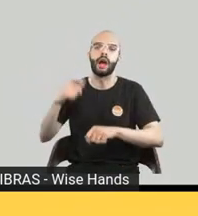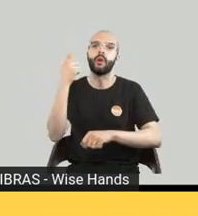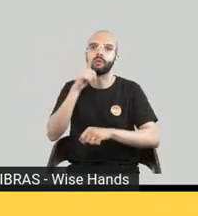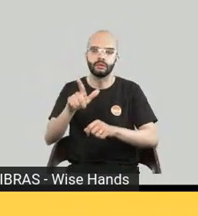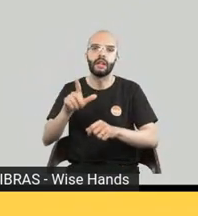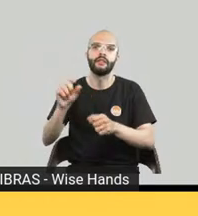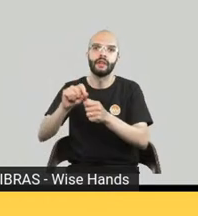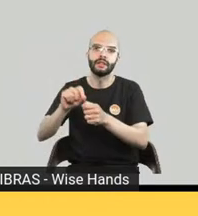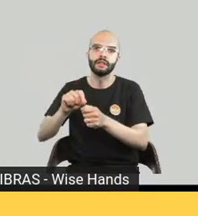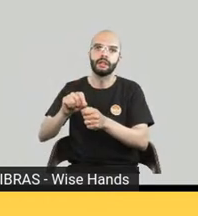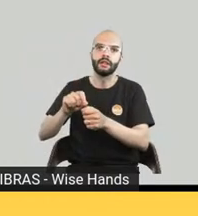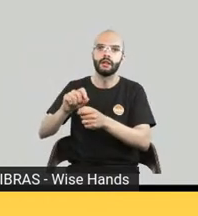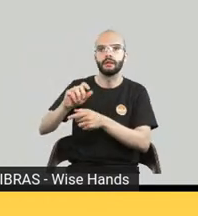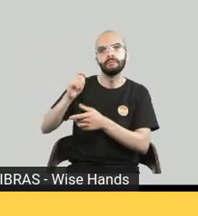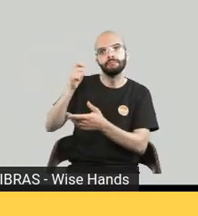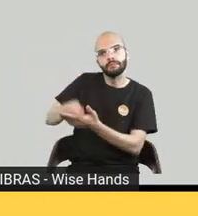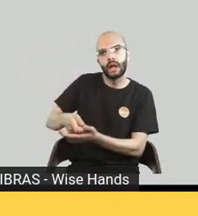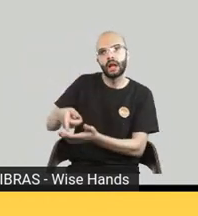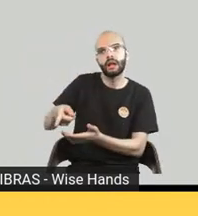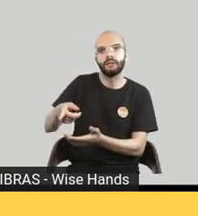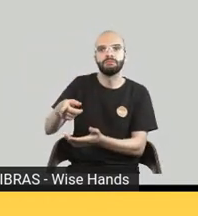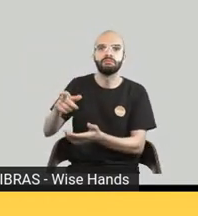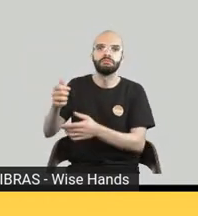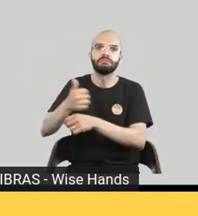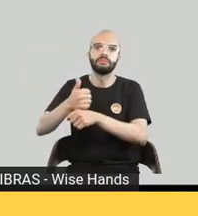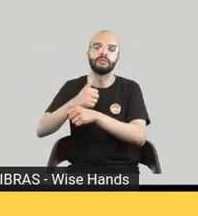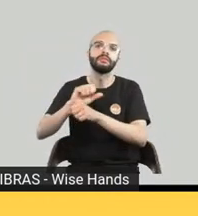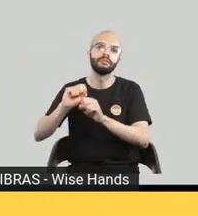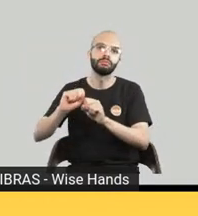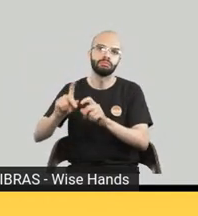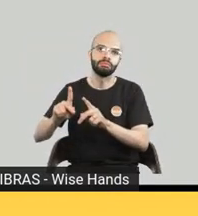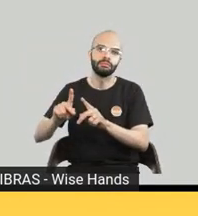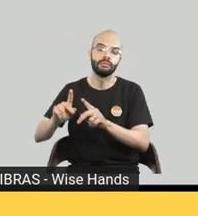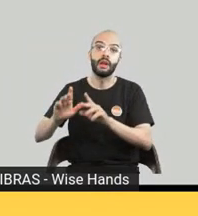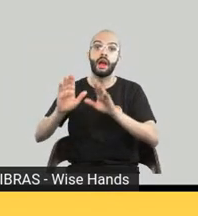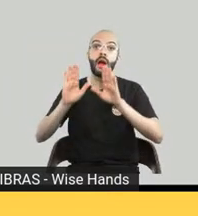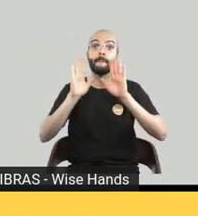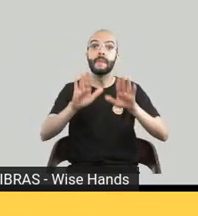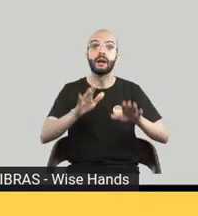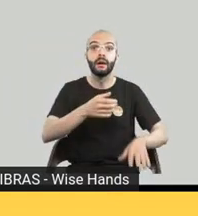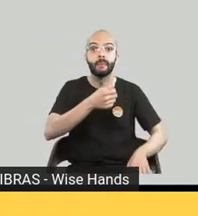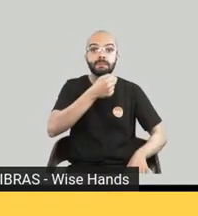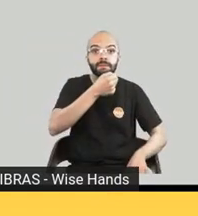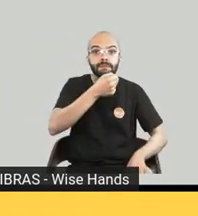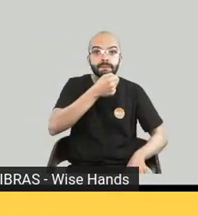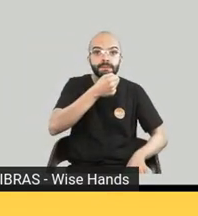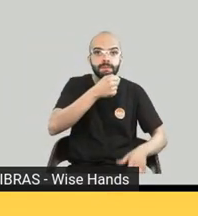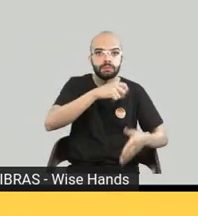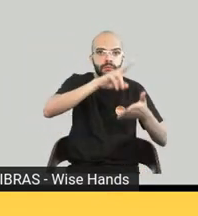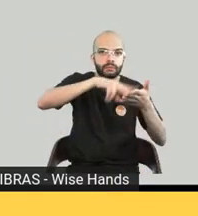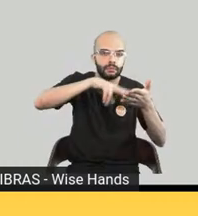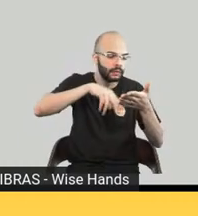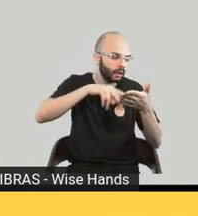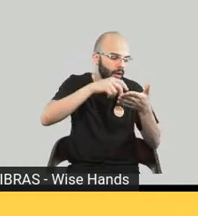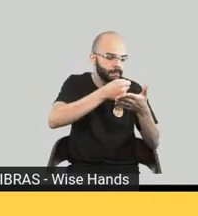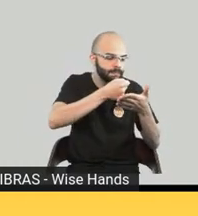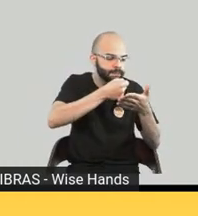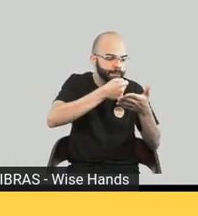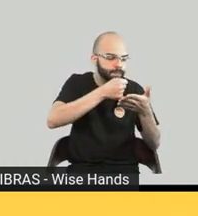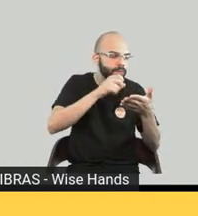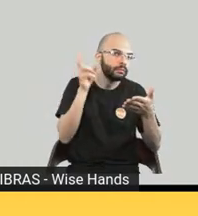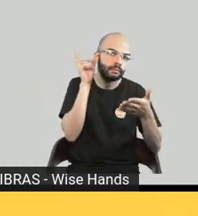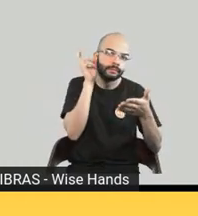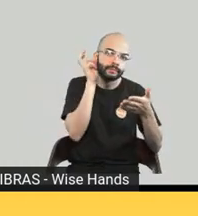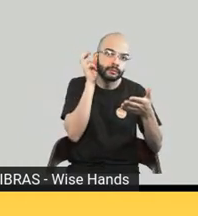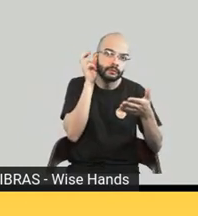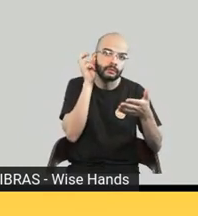varia muito dependendo do que a gente quer fazer com o audiobook dependendo do livro é um processo que varia muito de um livro para o